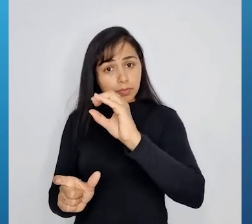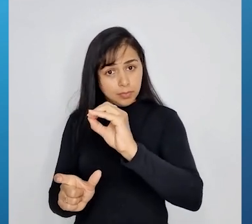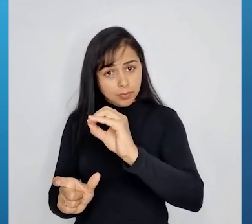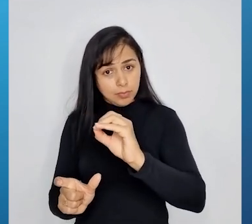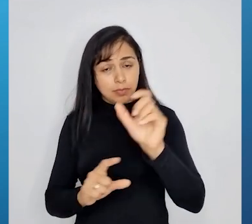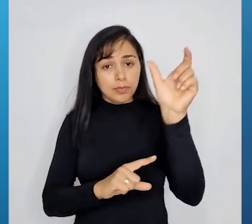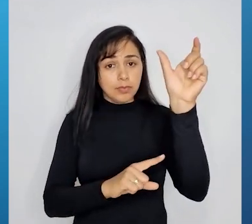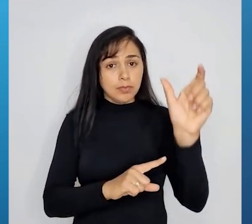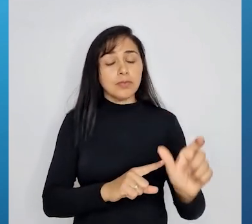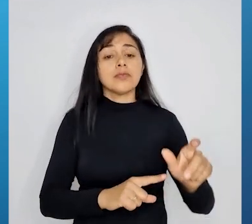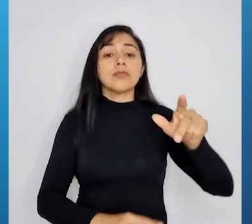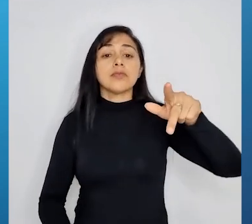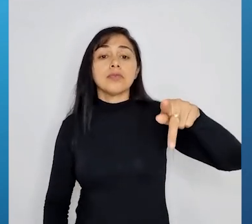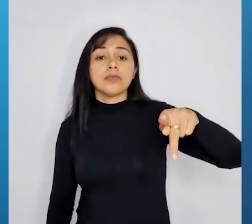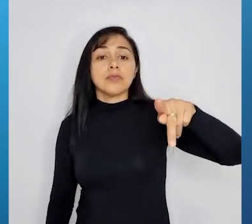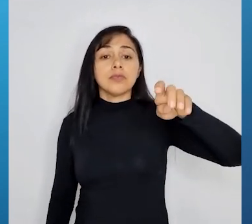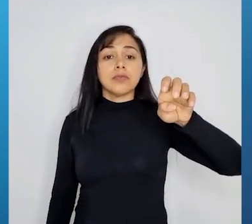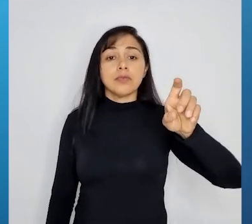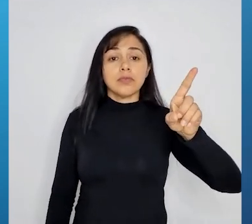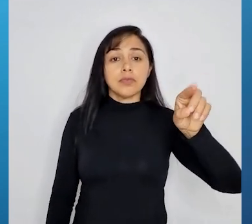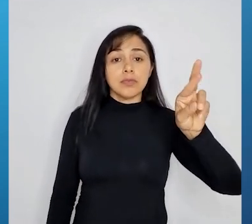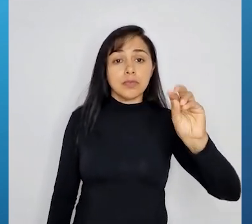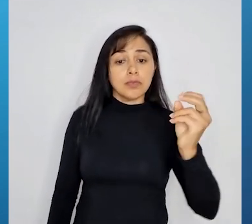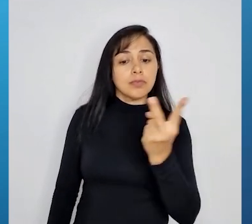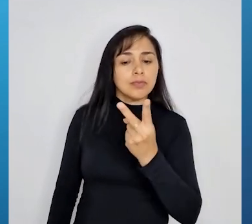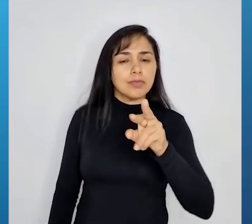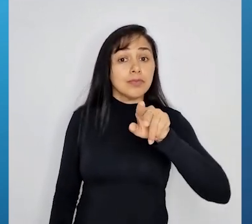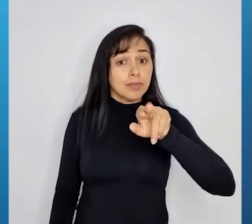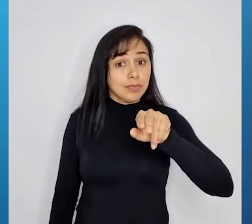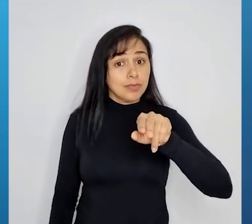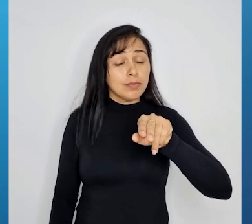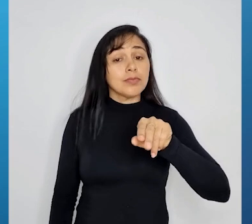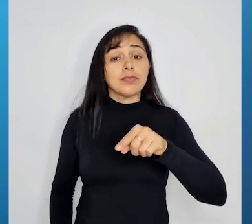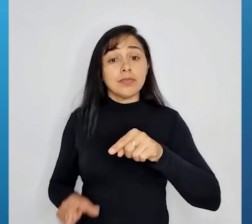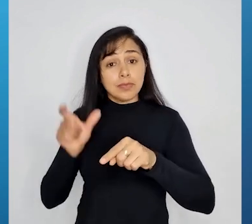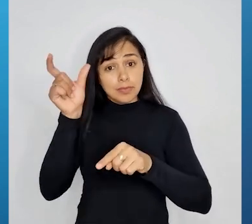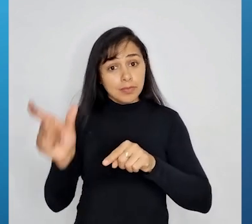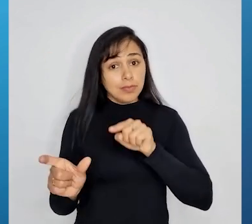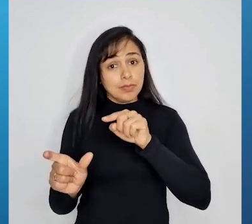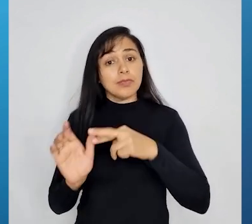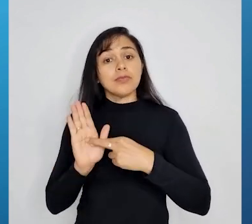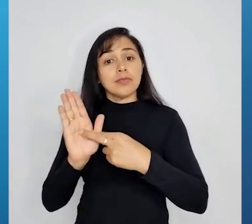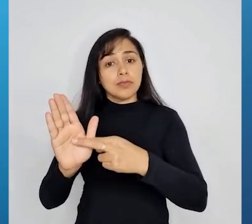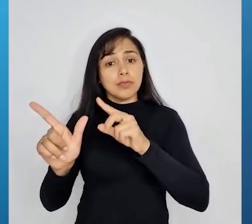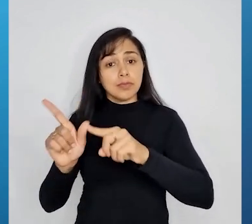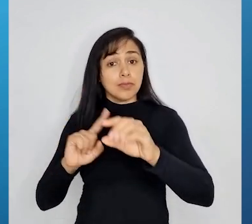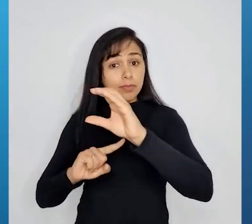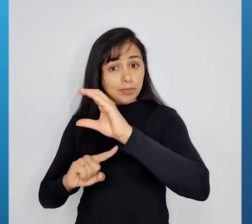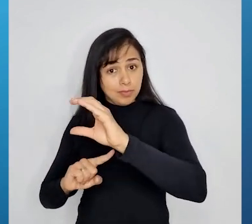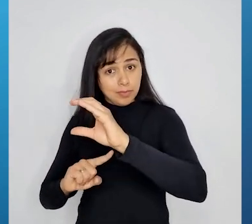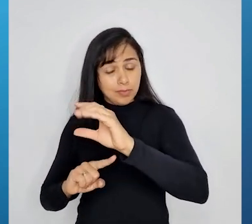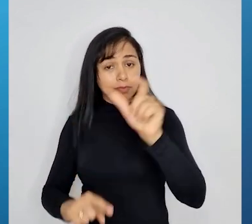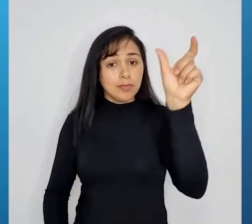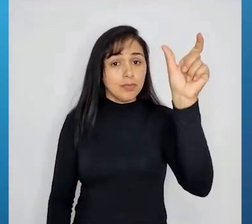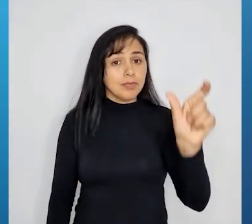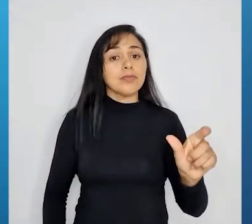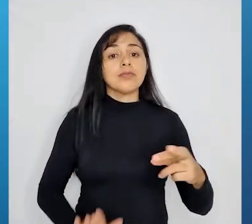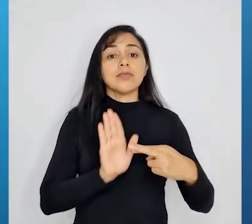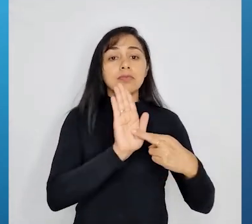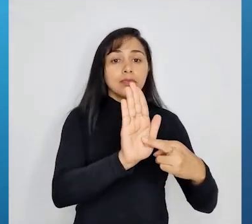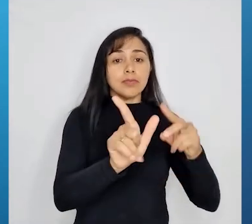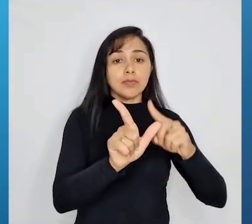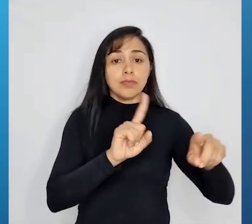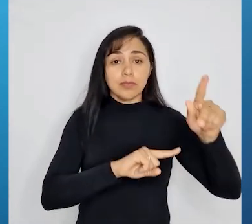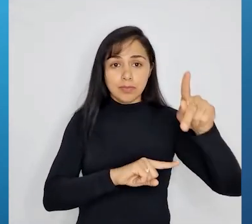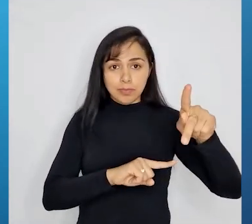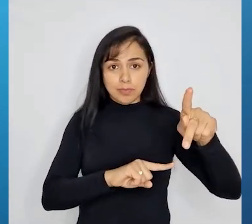Eu vou dizer aqui, né? Vou chamar aqui Caio é C e Pedro é P. Não vou utilizar o X e o Y,